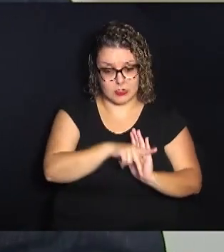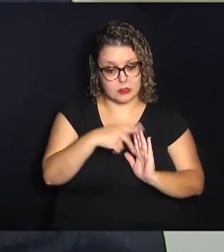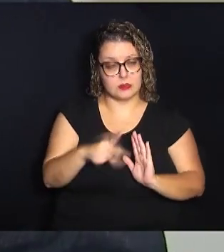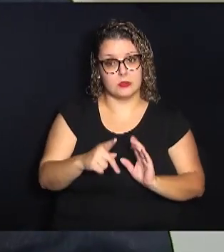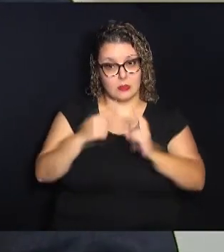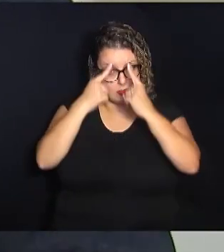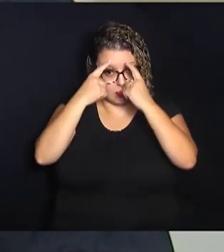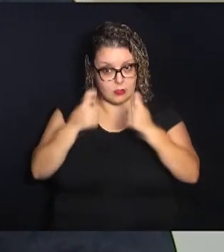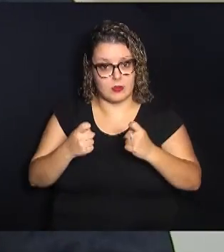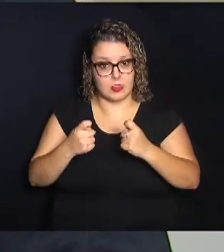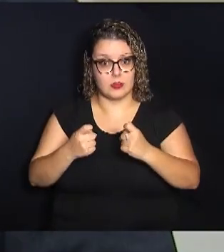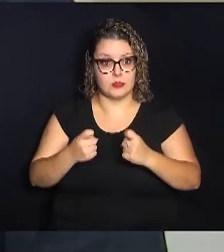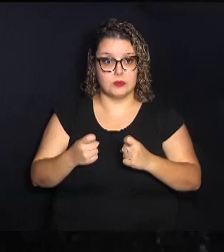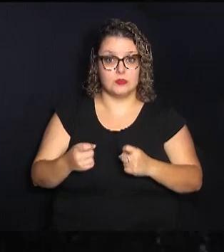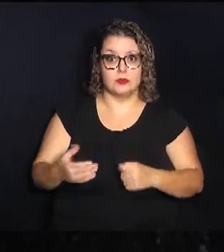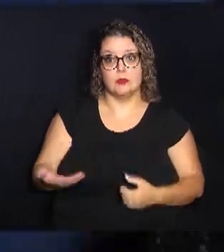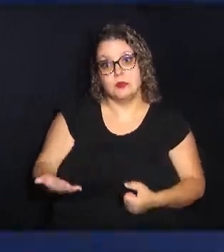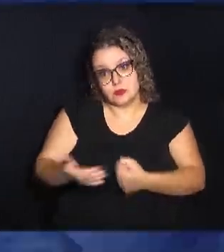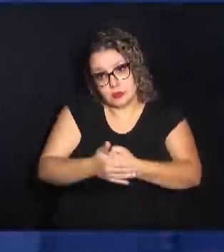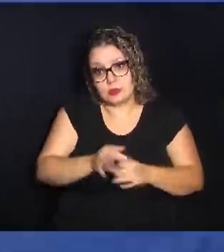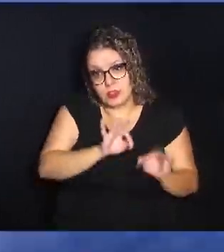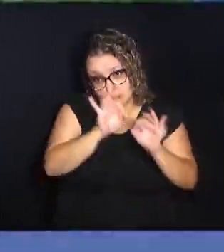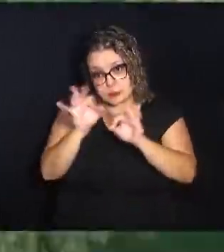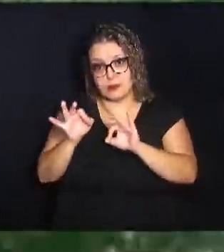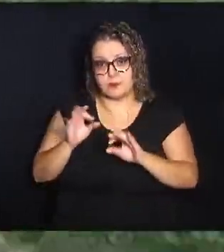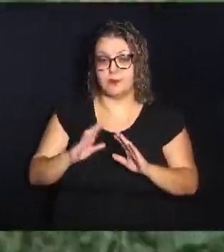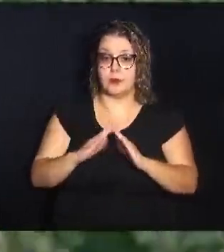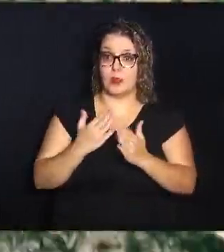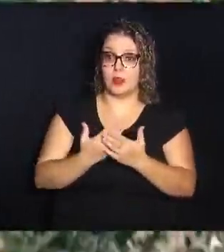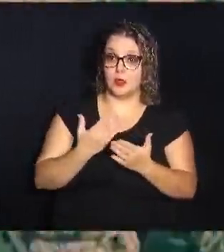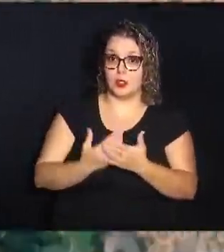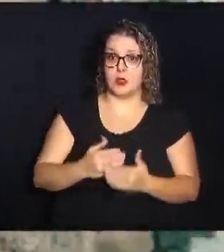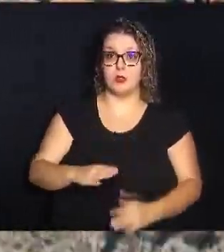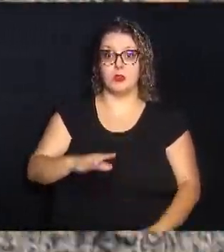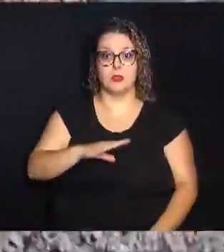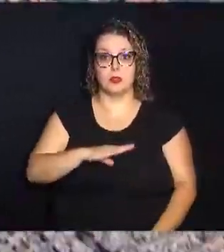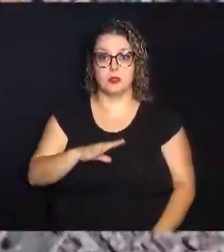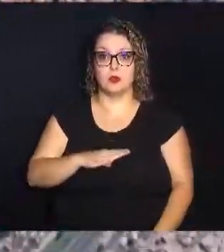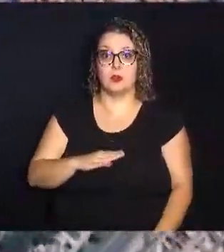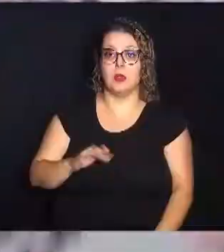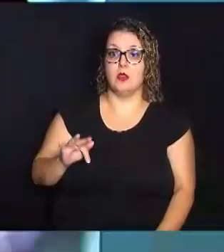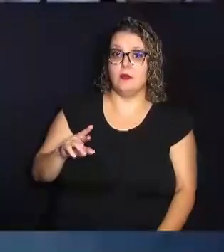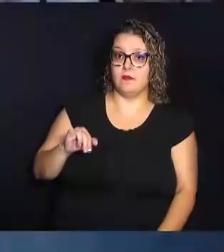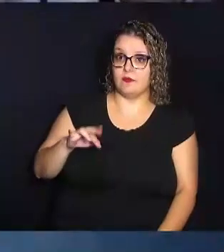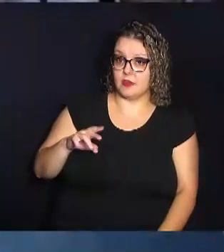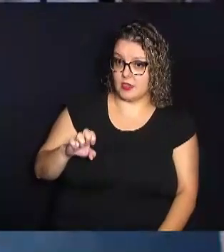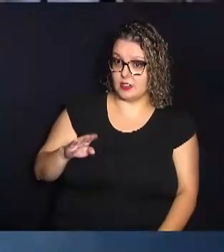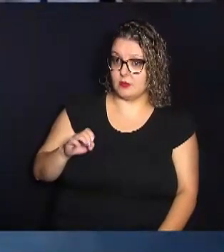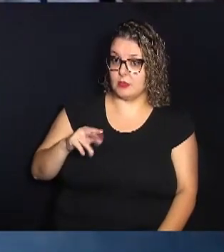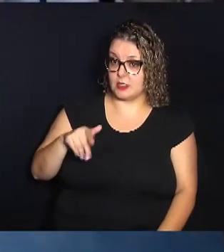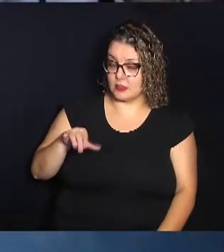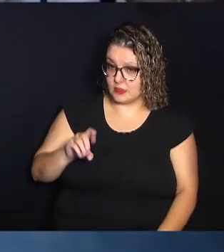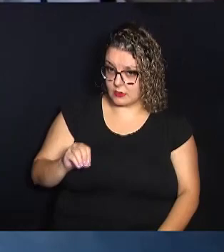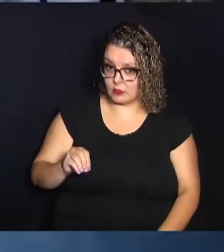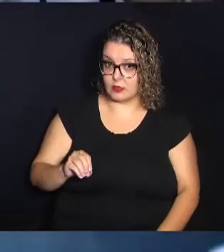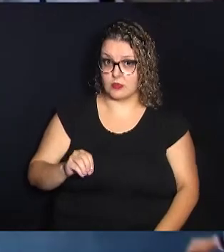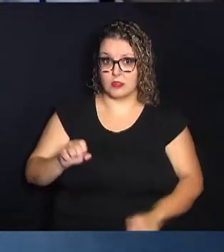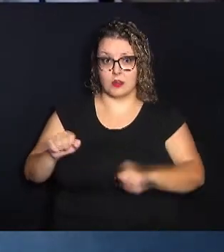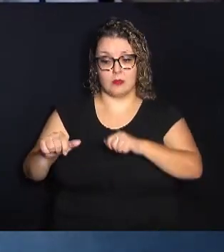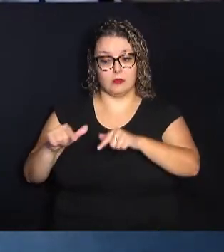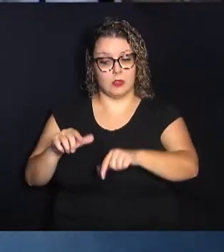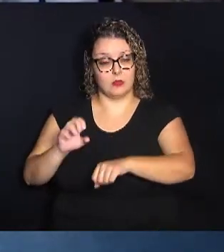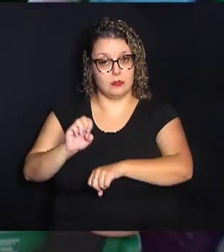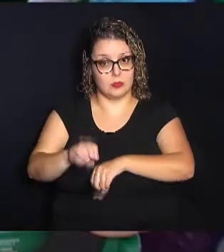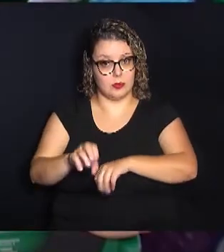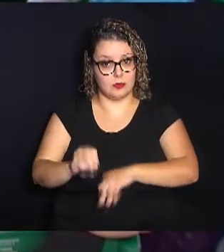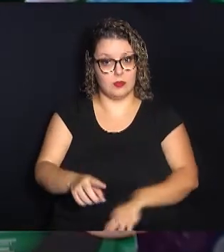violência de maneira indireta, sendo um espectador. A Escola Estadual, o professor Alconsuelo Freire Brandão traz como formação o ensino